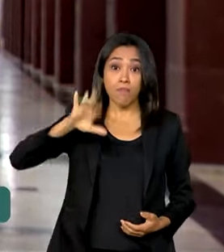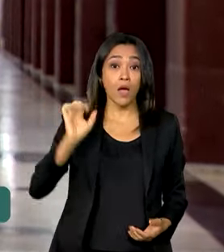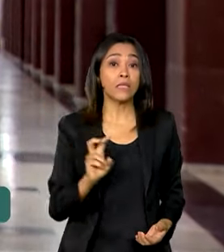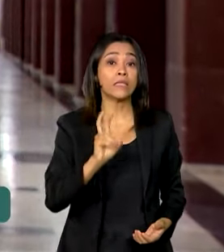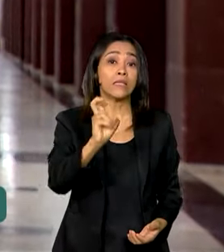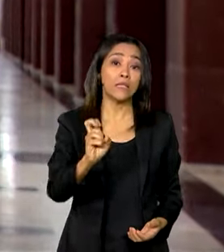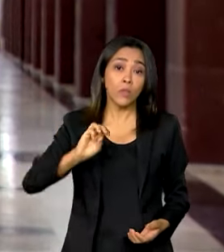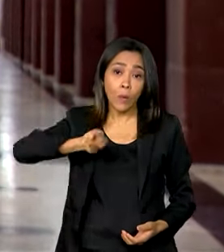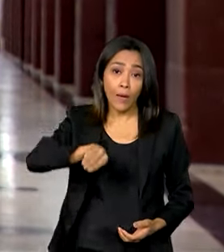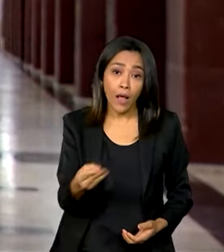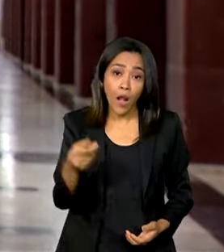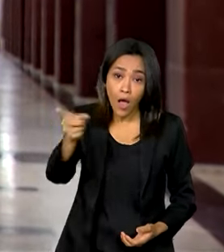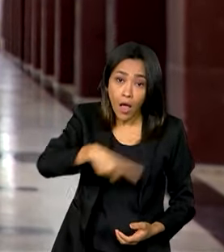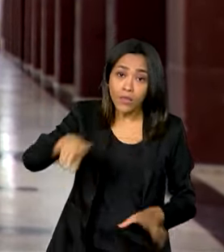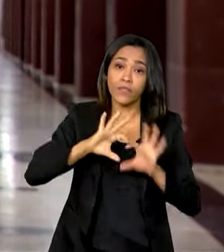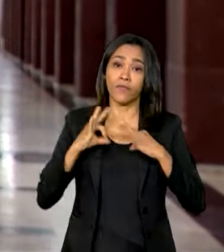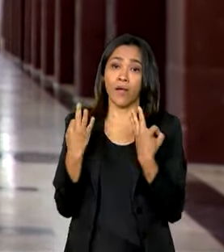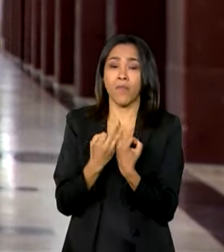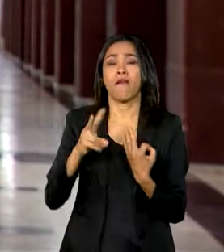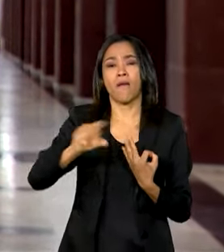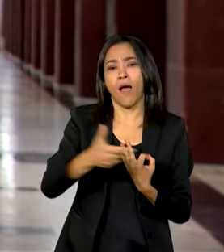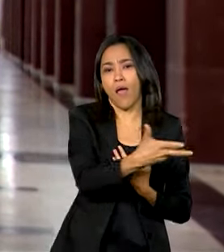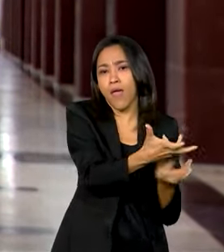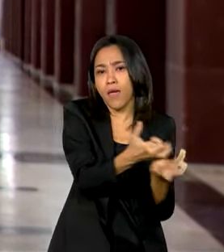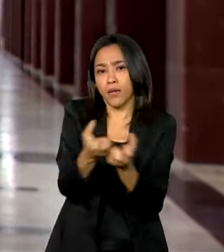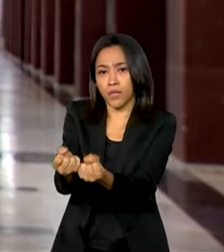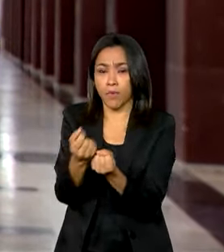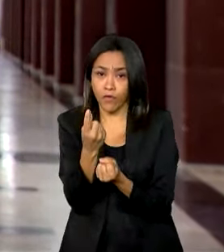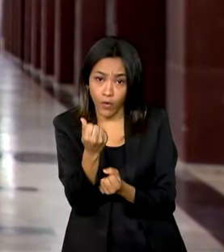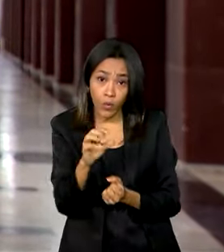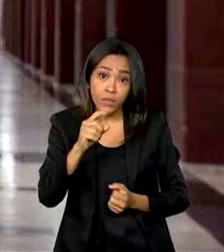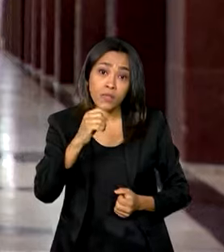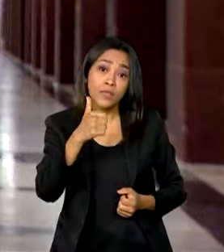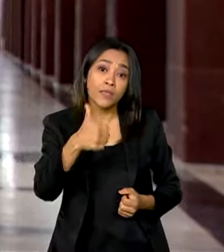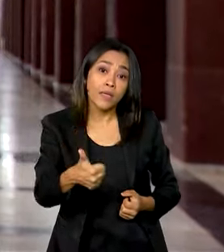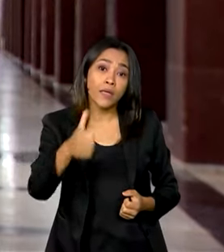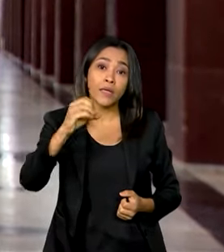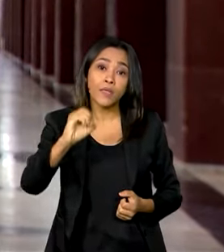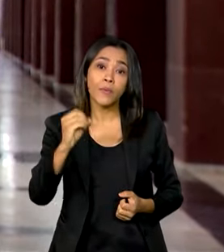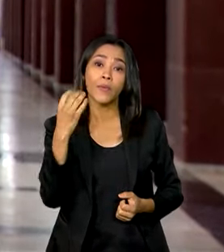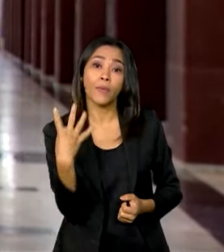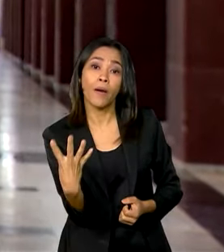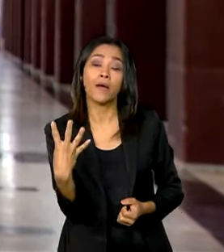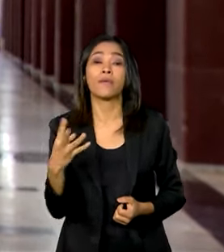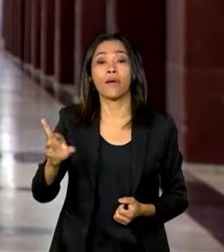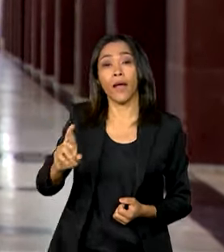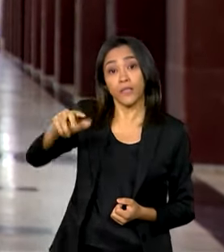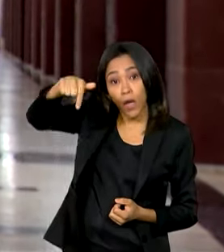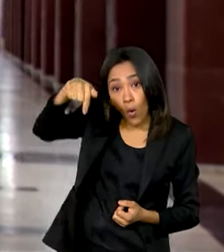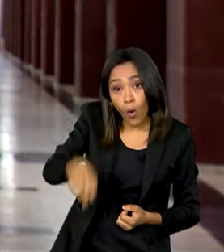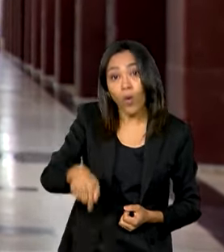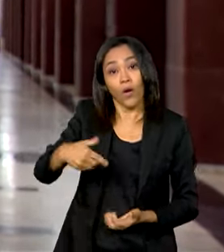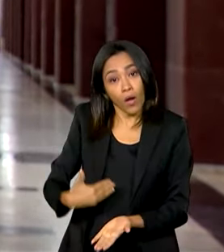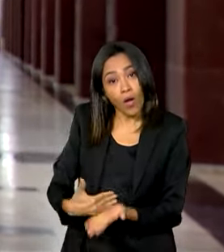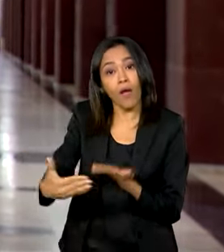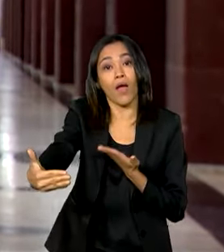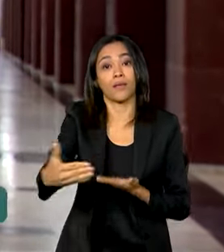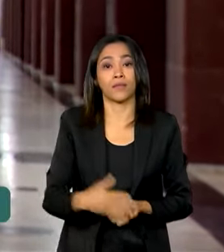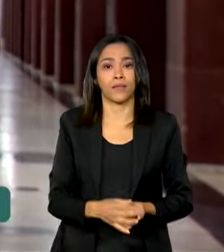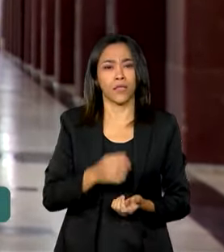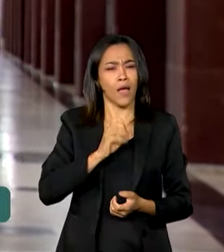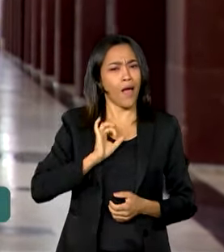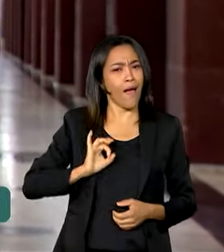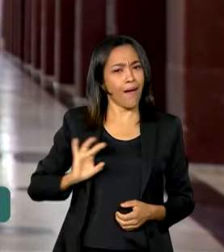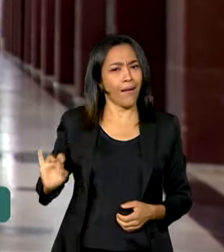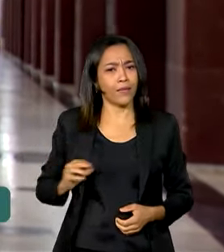de famílias devem receber o auxílio gás no valor de R 104,00 a partir de hoje. O programa do governo federal, pago a cada dois